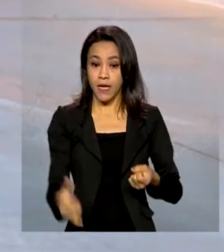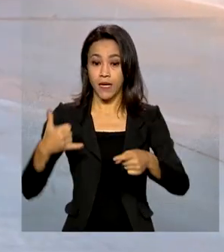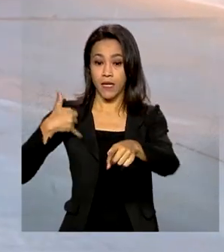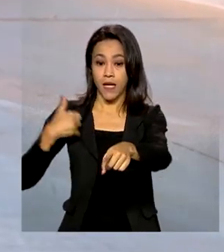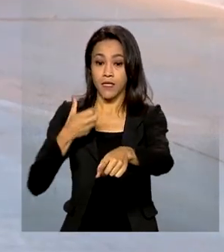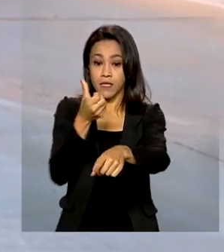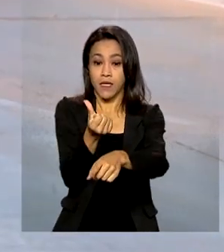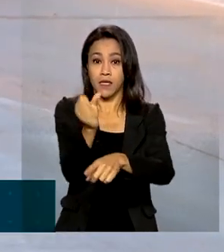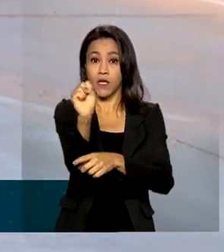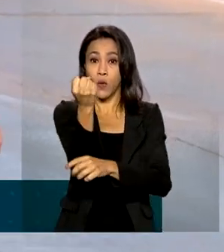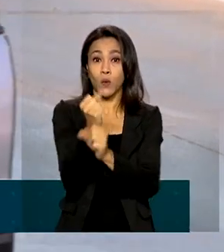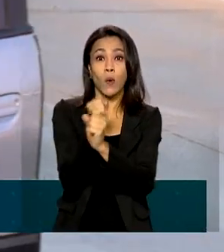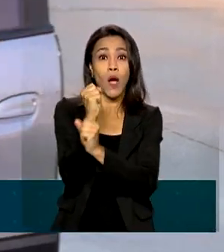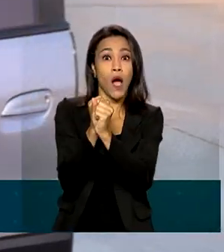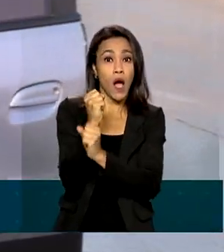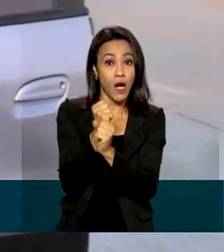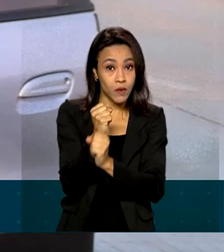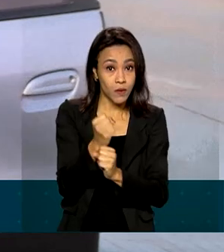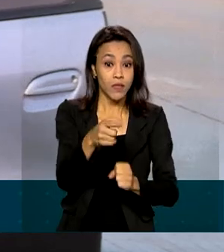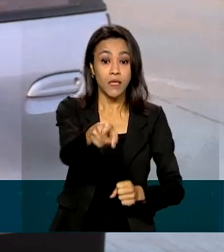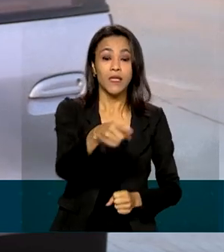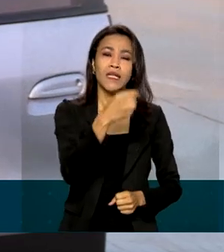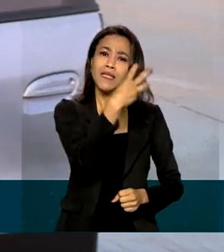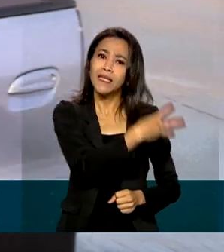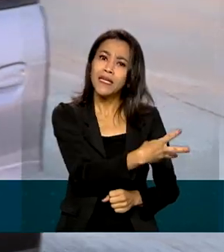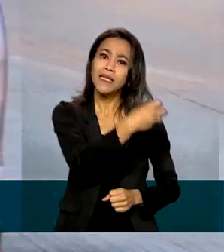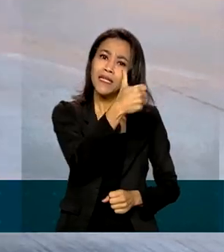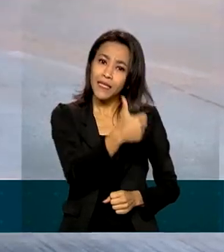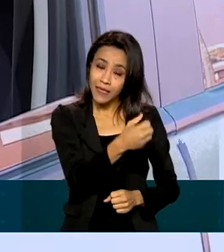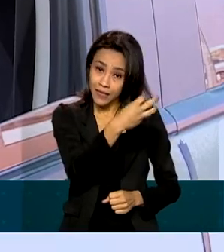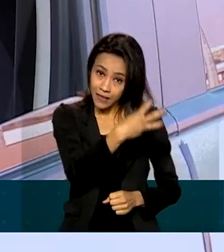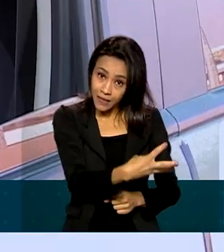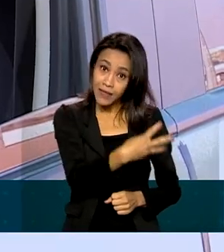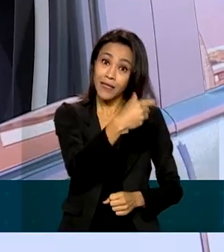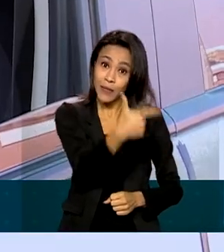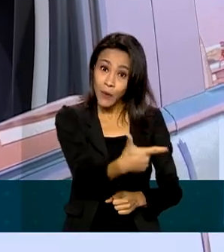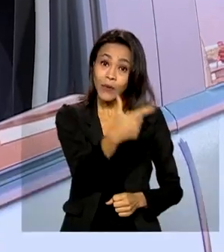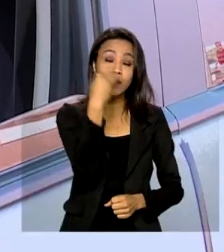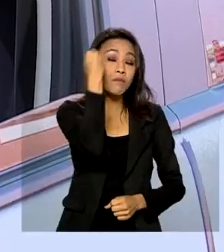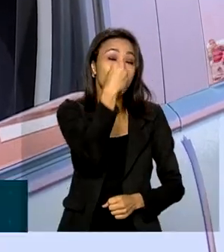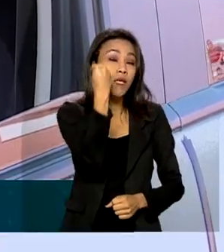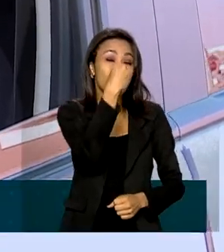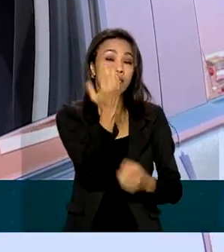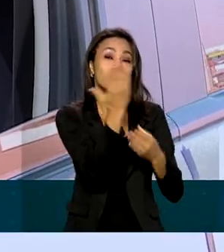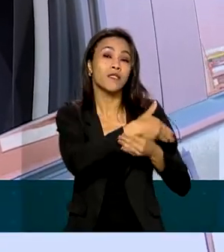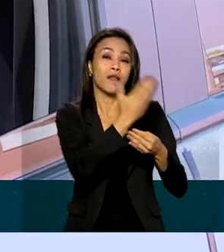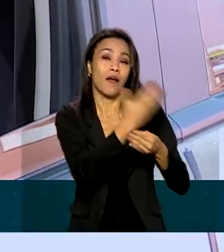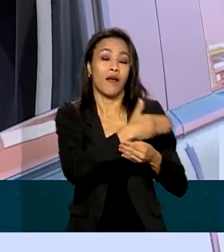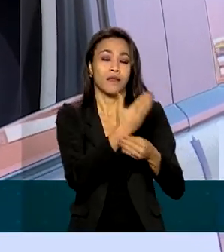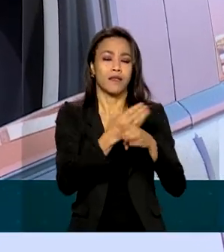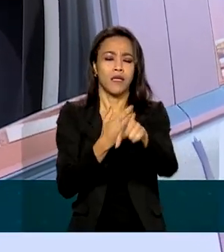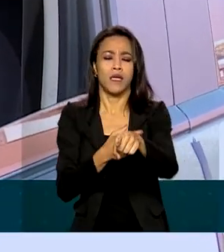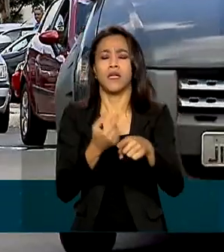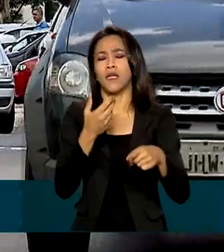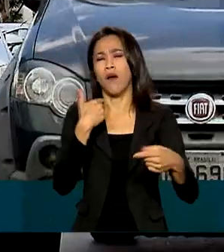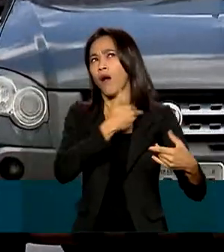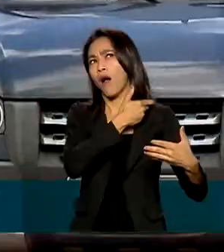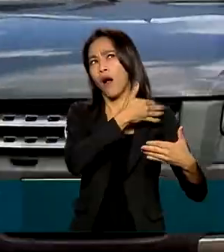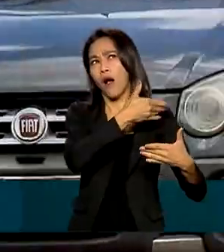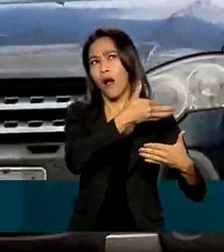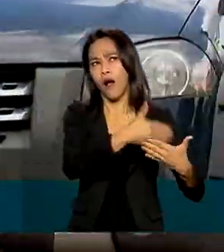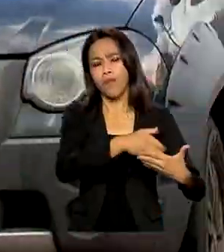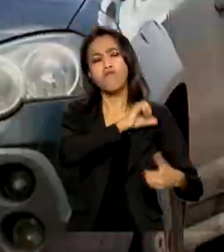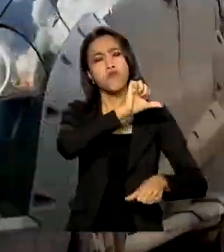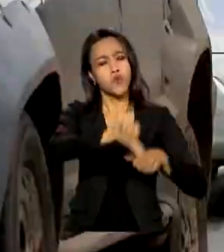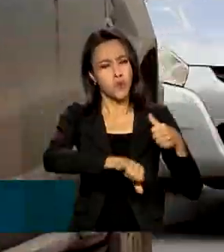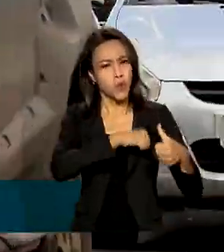32 deles dedicados à profissão de taxista em Brasília. Experiente, ele conta que muita coisa mudou no trânsito da